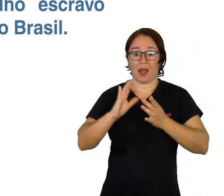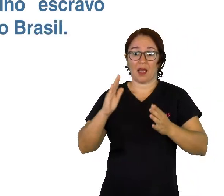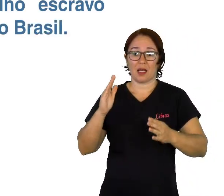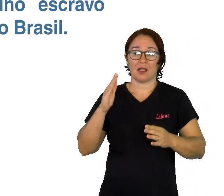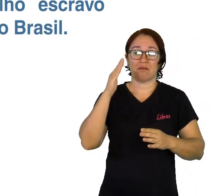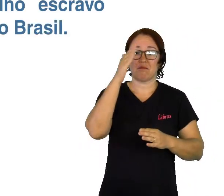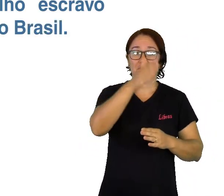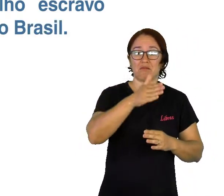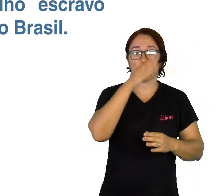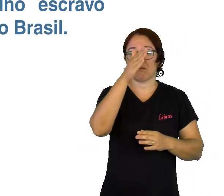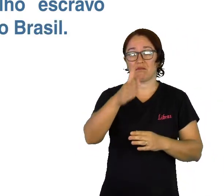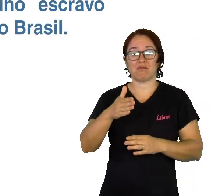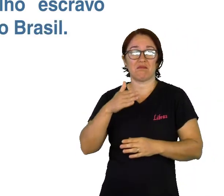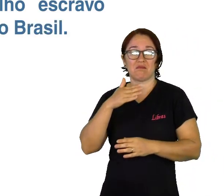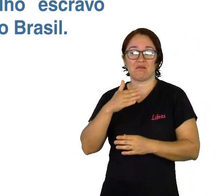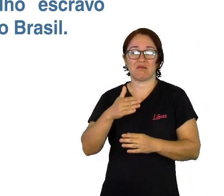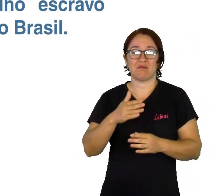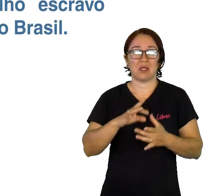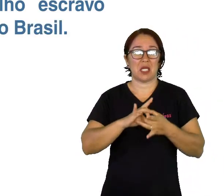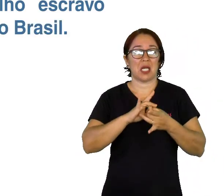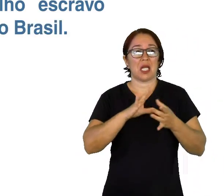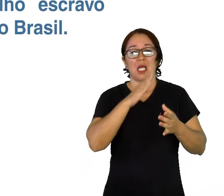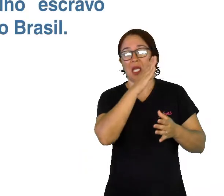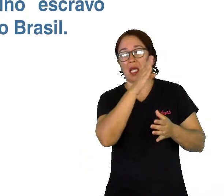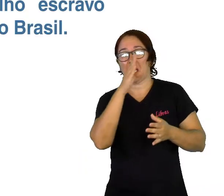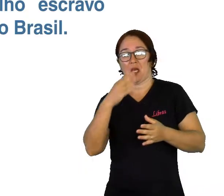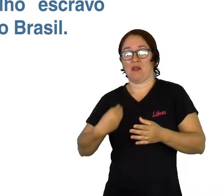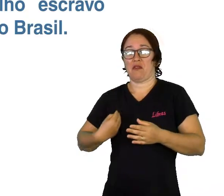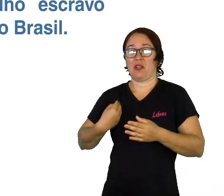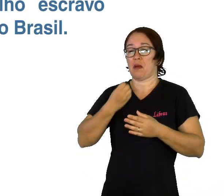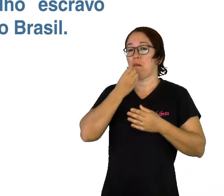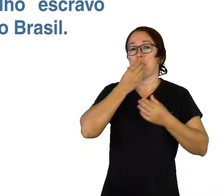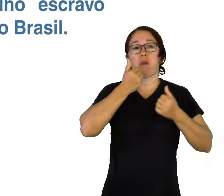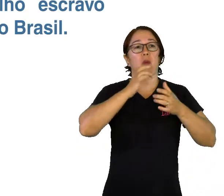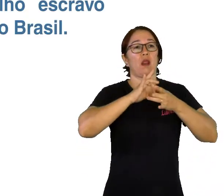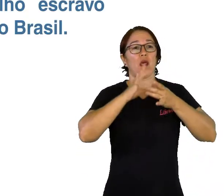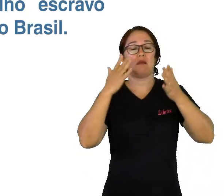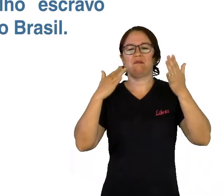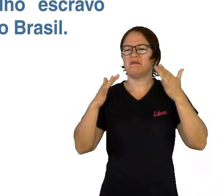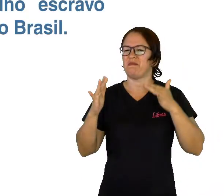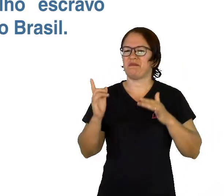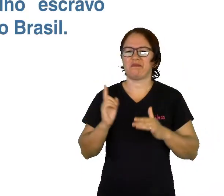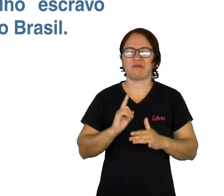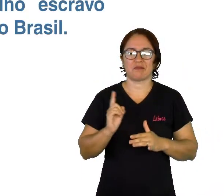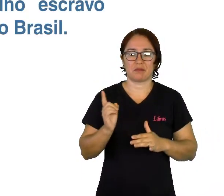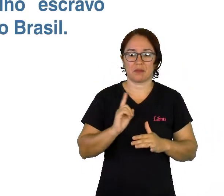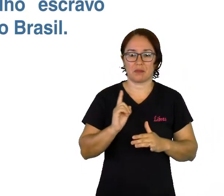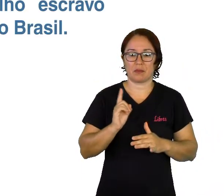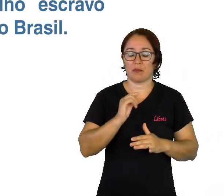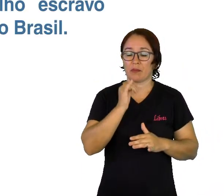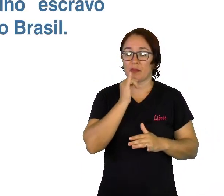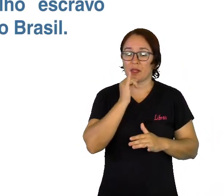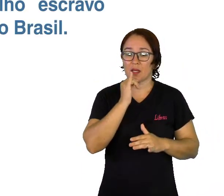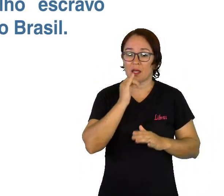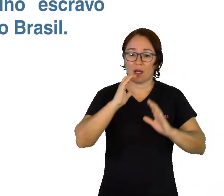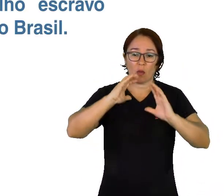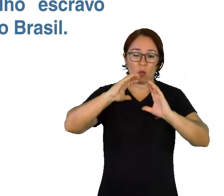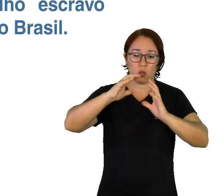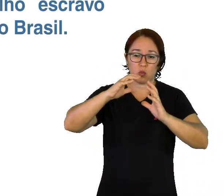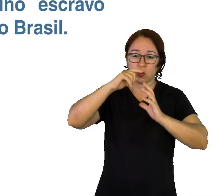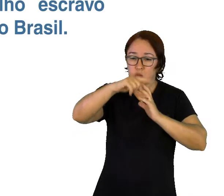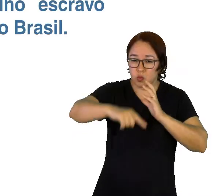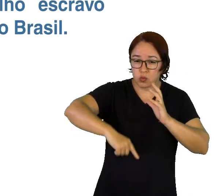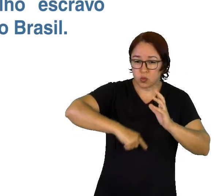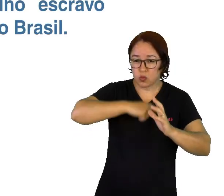vir, de poder viver. O escravo é considerado internacionalmente uma violação